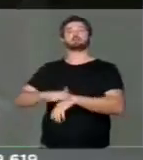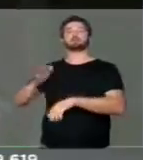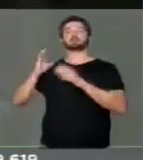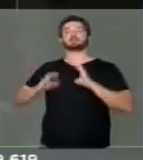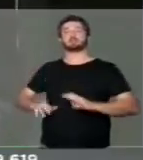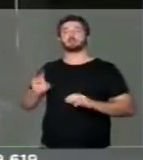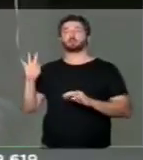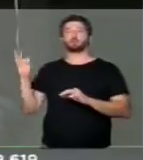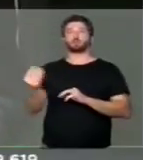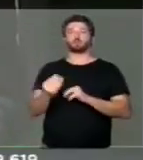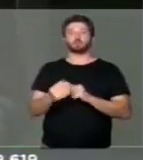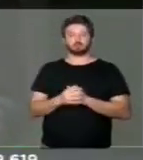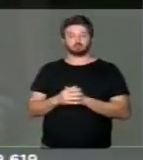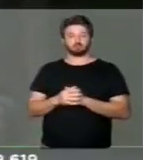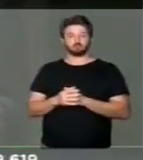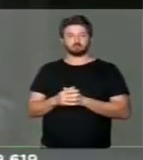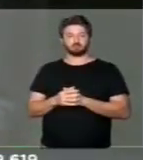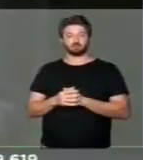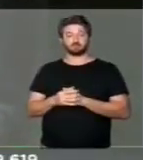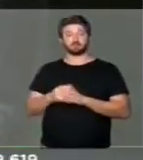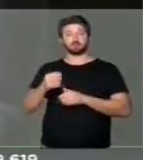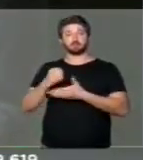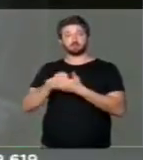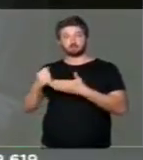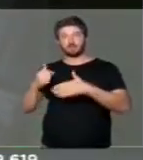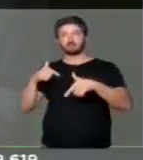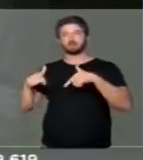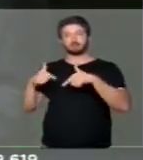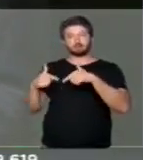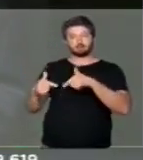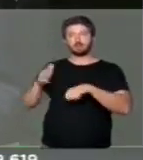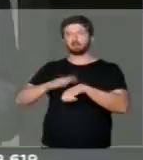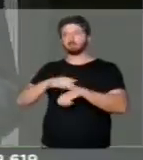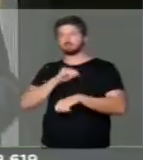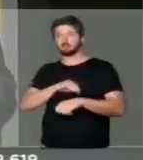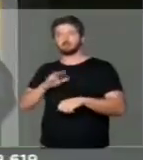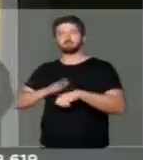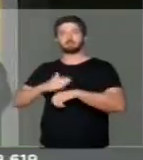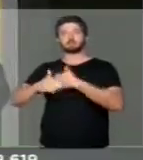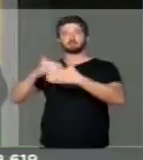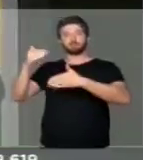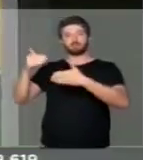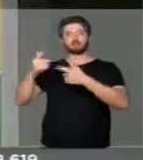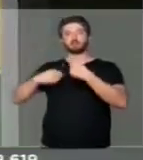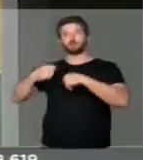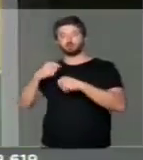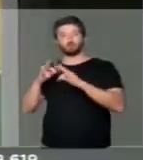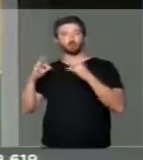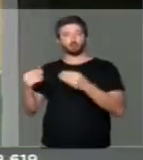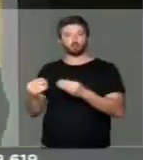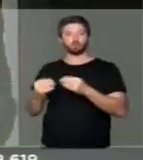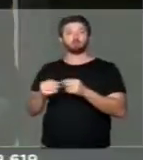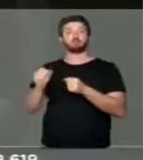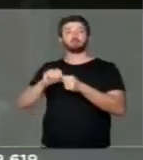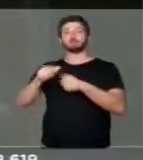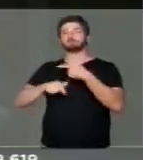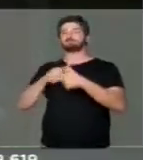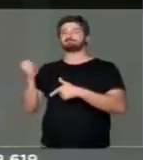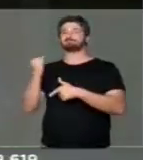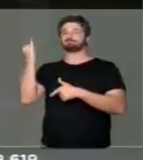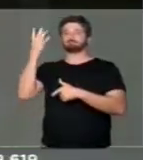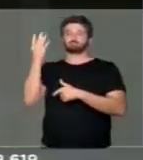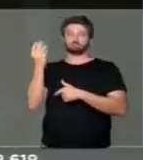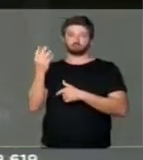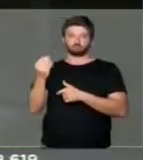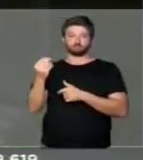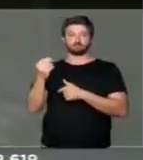cidadãos. A pasta de emprego, trabalho, geração de renda e desenvolvimento econômico da Prefeitura, fez um trabalho importante